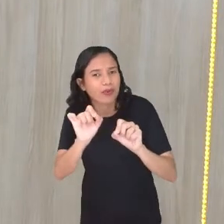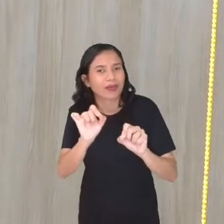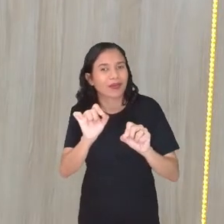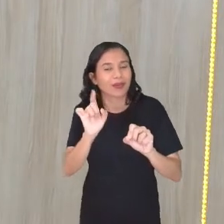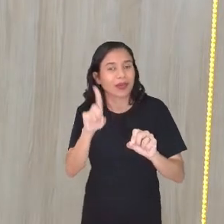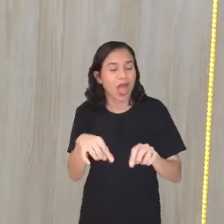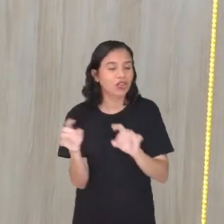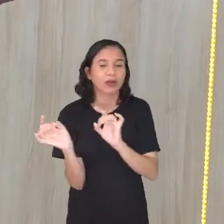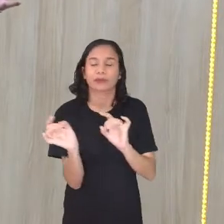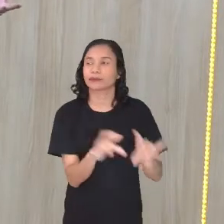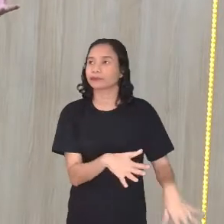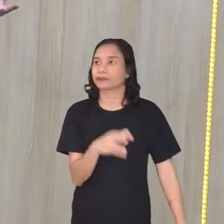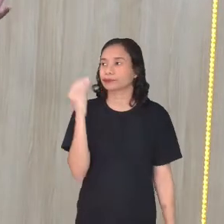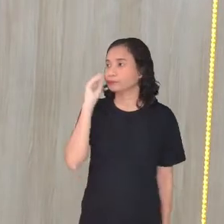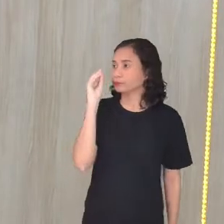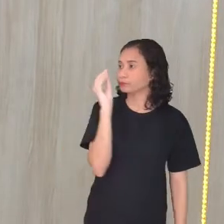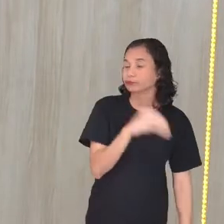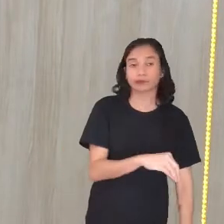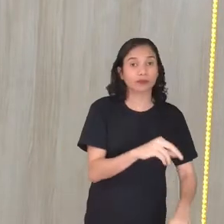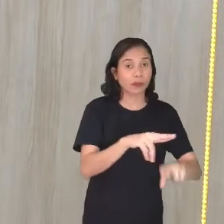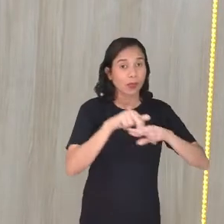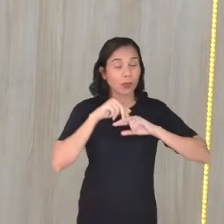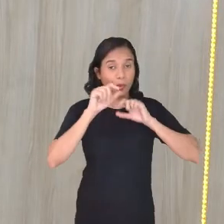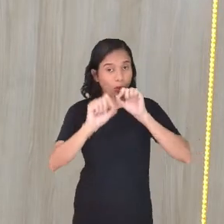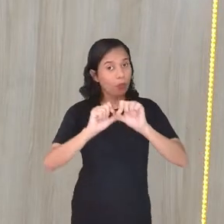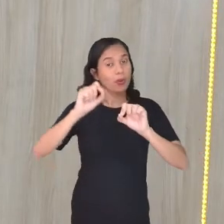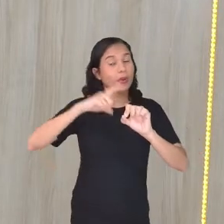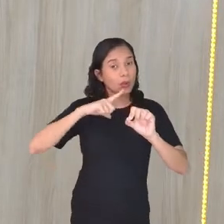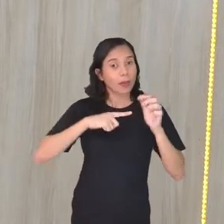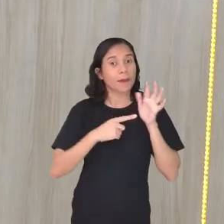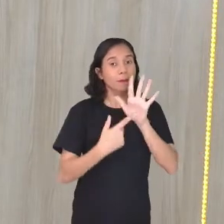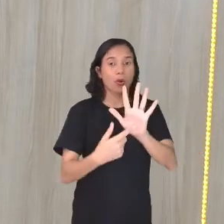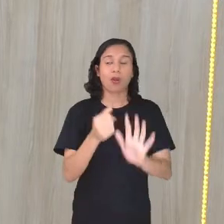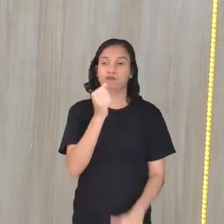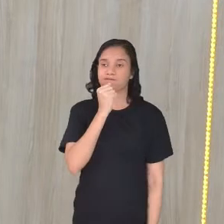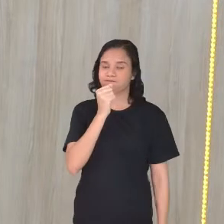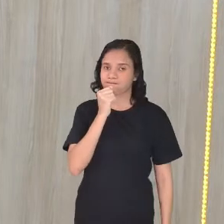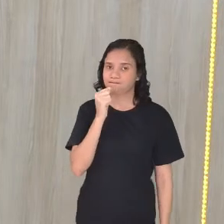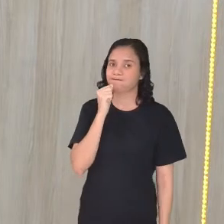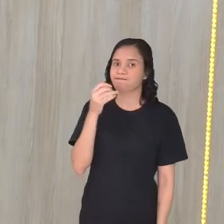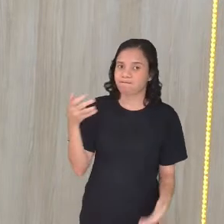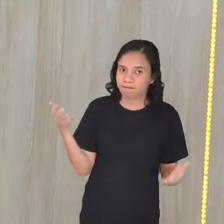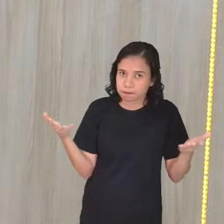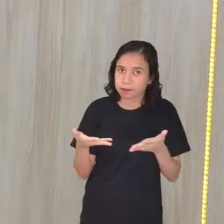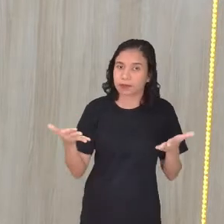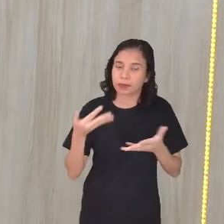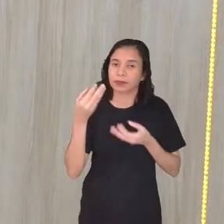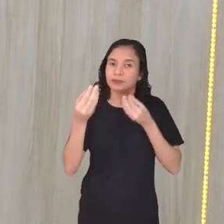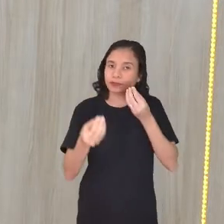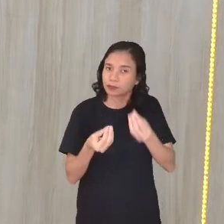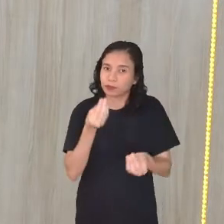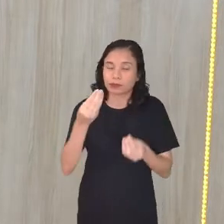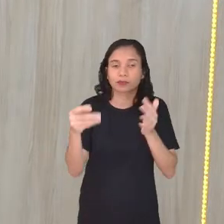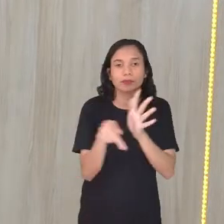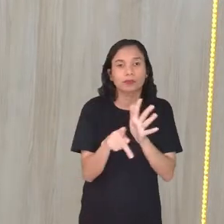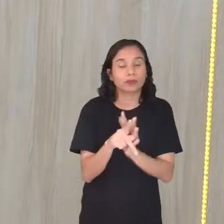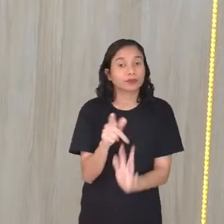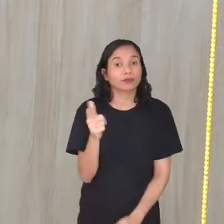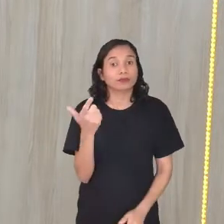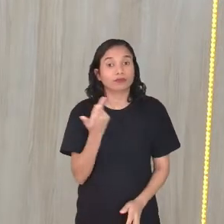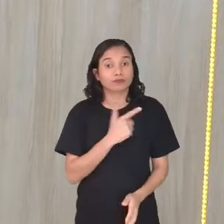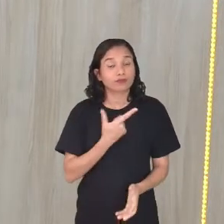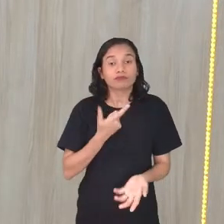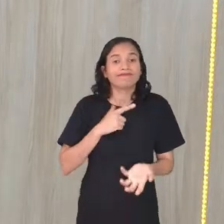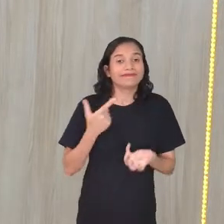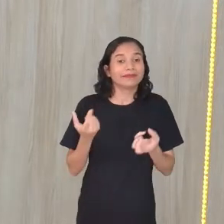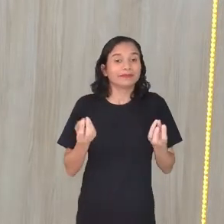Foram jogados à própria sorte. E isso tem reflexo até hoje, né? Essa questão aí de esses